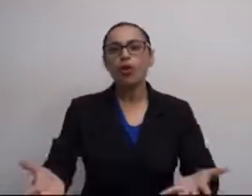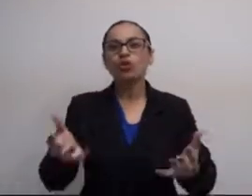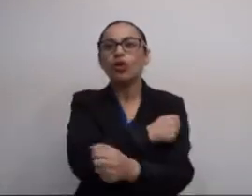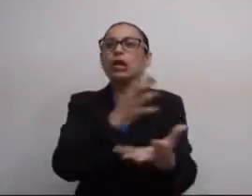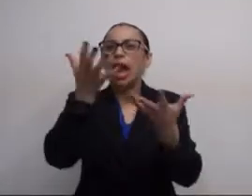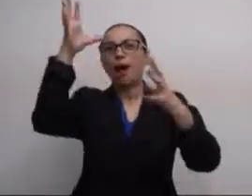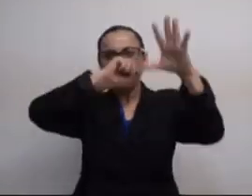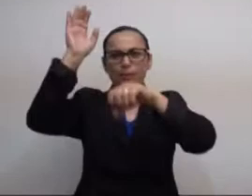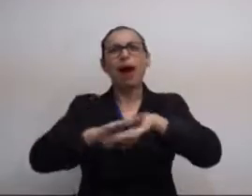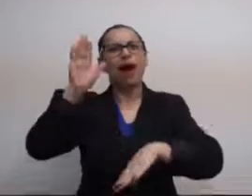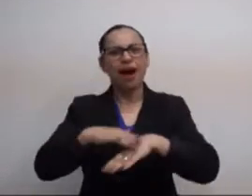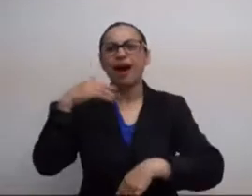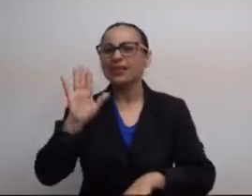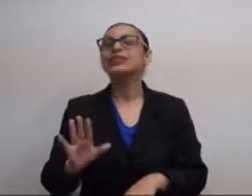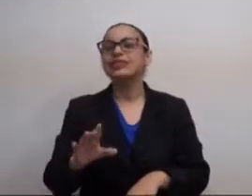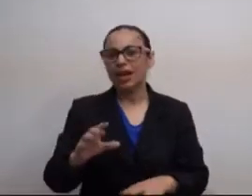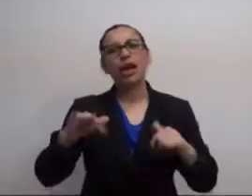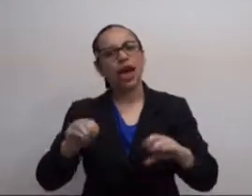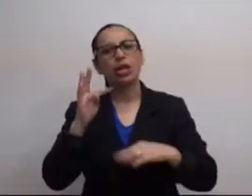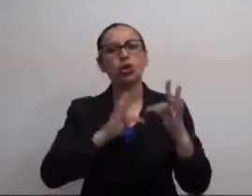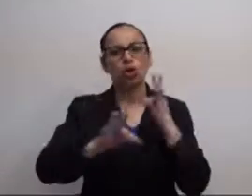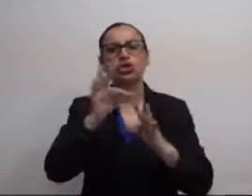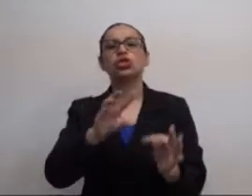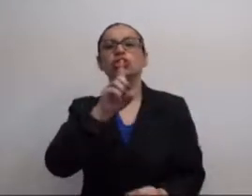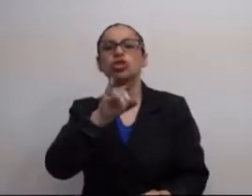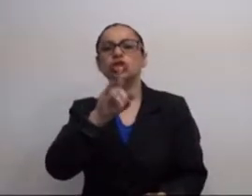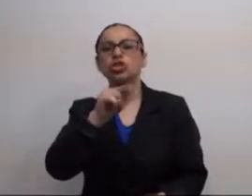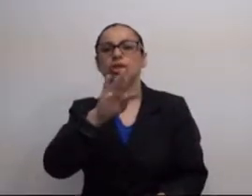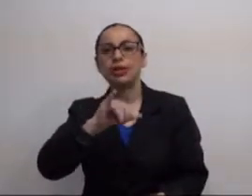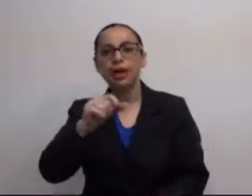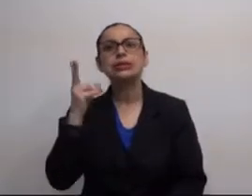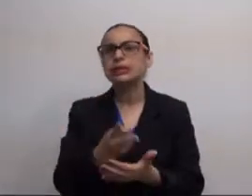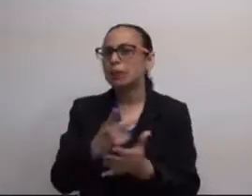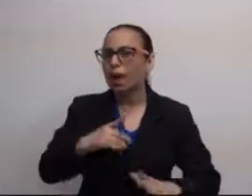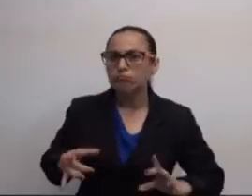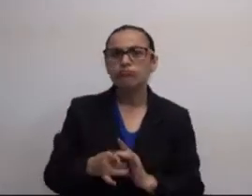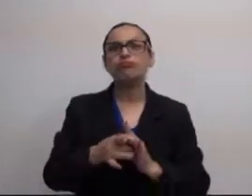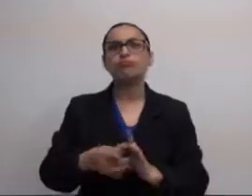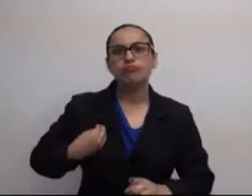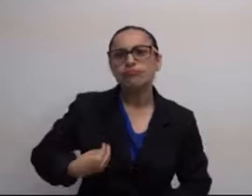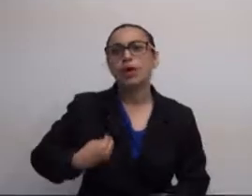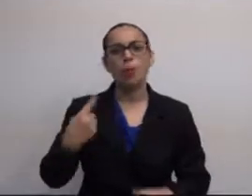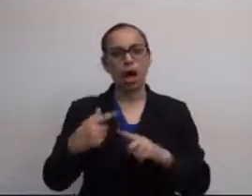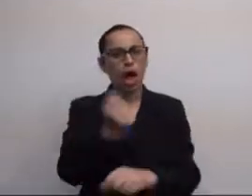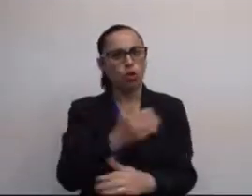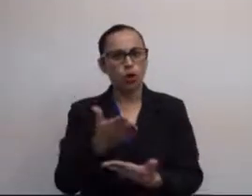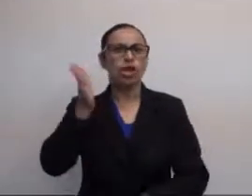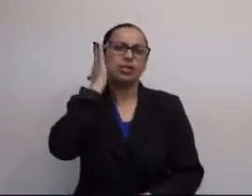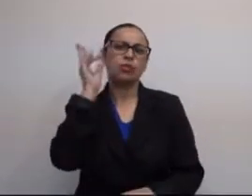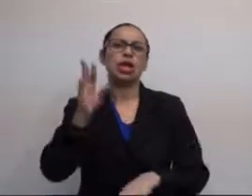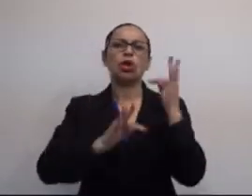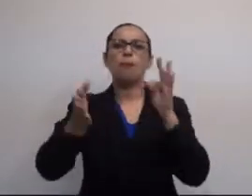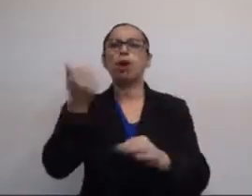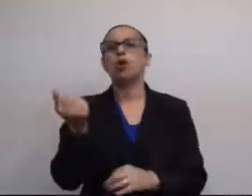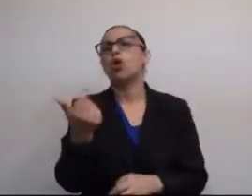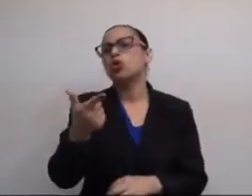grupo de especialistas. Então, tudo isso motiva os alunos a querer aprender mais. E é claro que as tecnologias digitais estão sempre